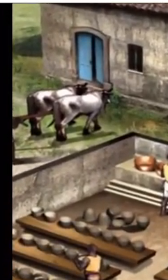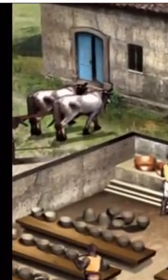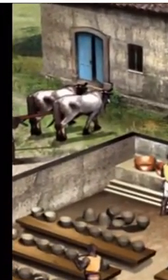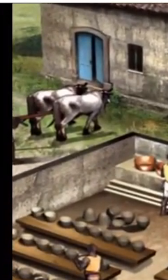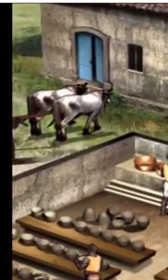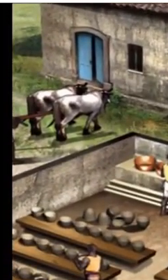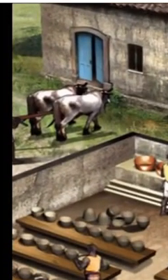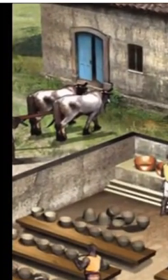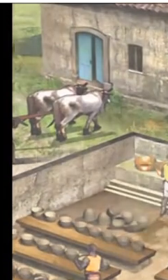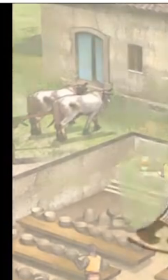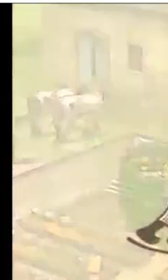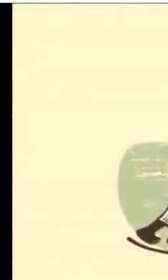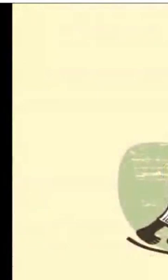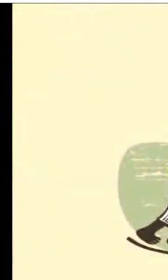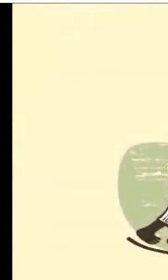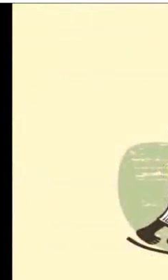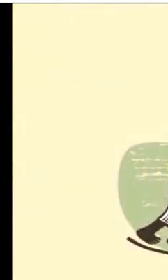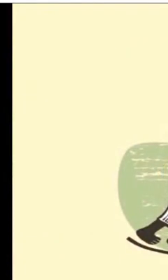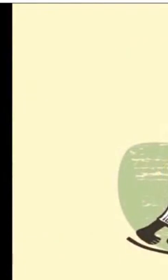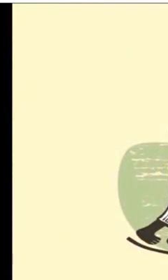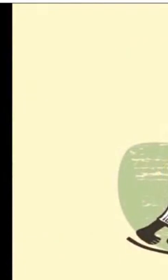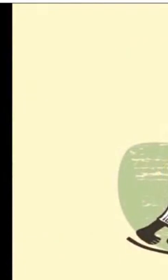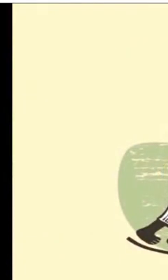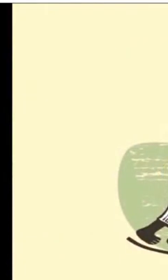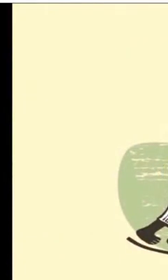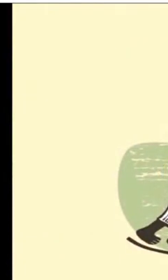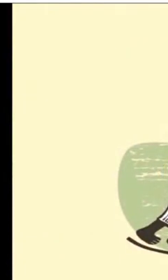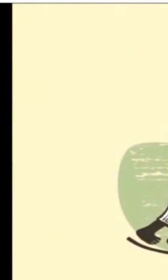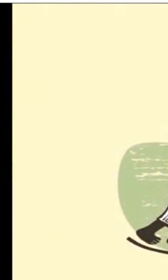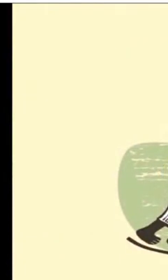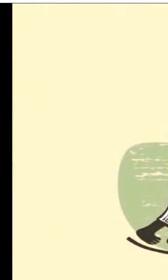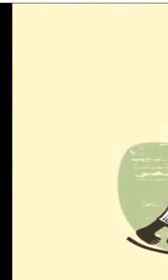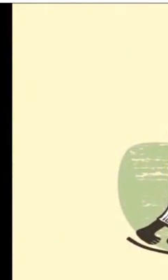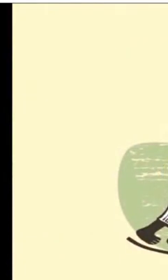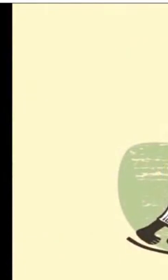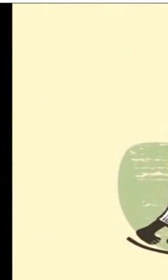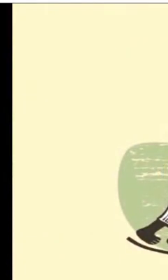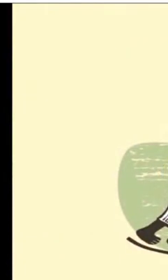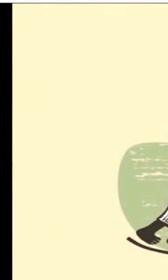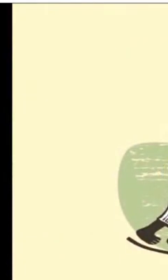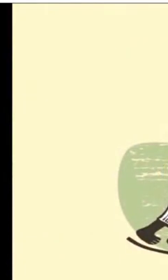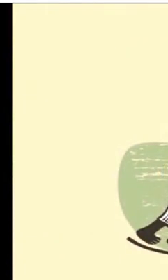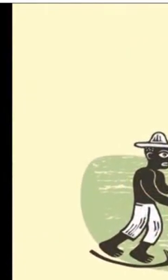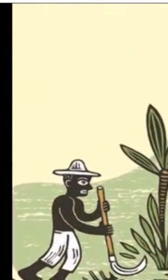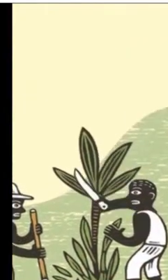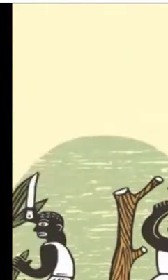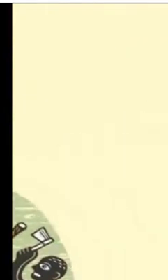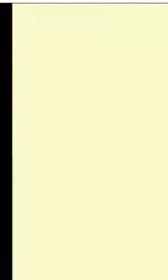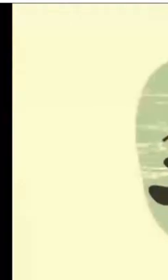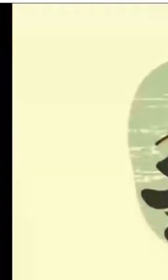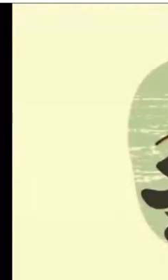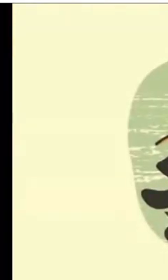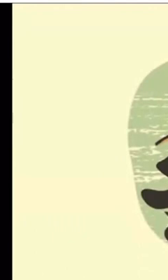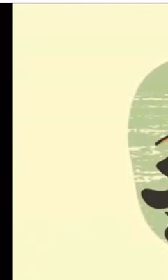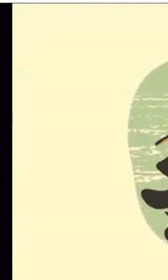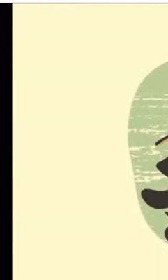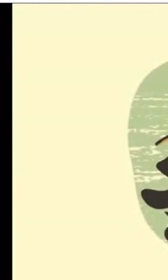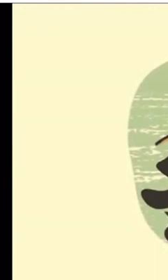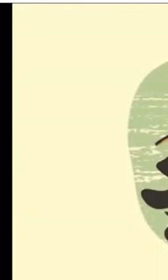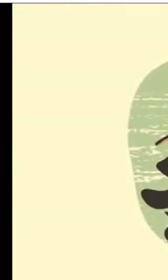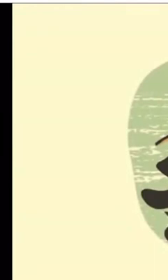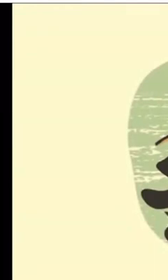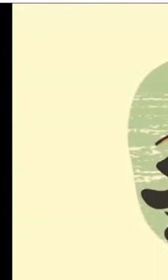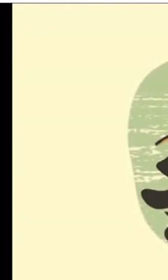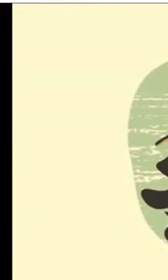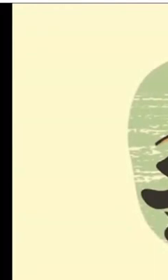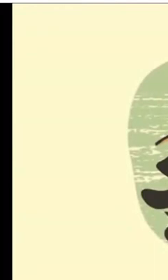mais utilizada nos trabalhos. Inicialmente, derrubava-se a mata e o terreno era limpo. Em